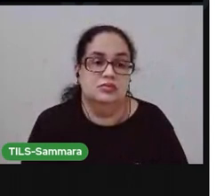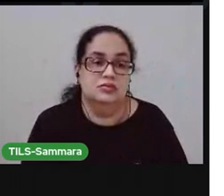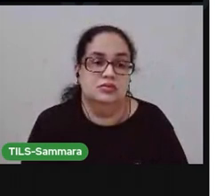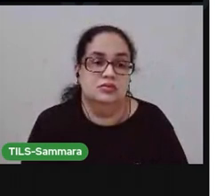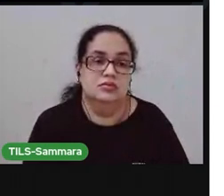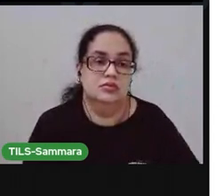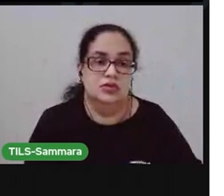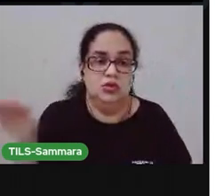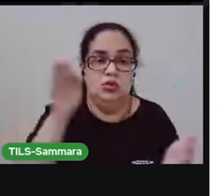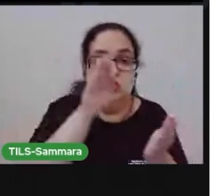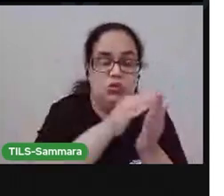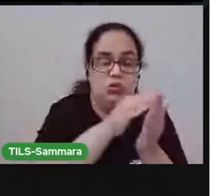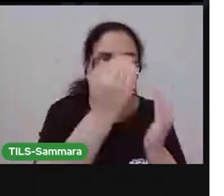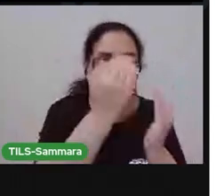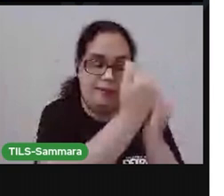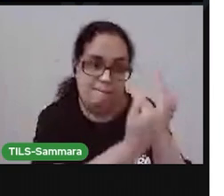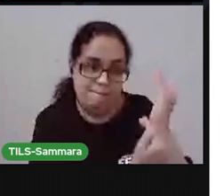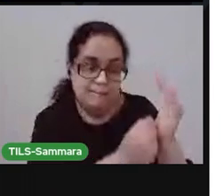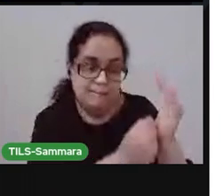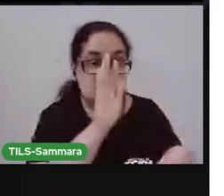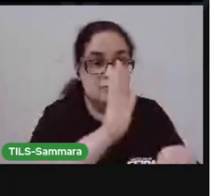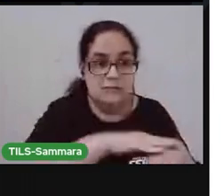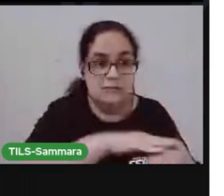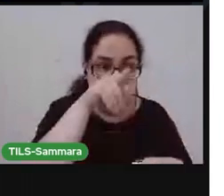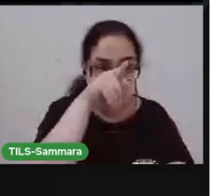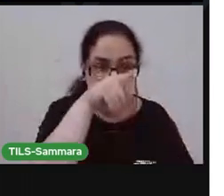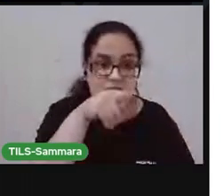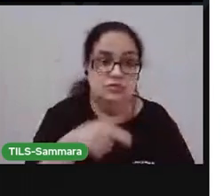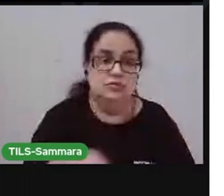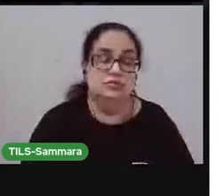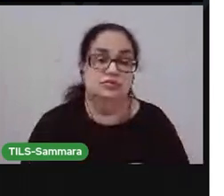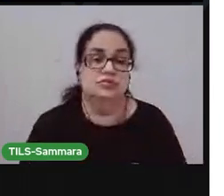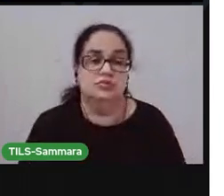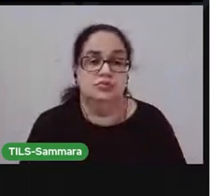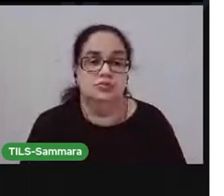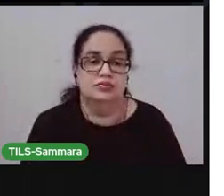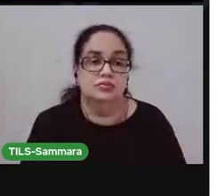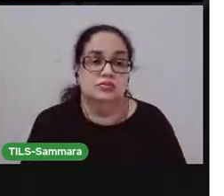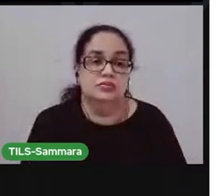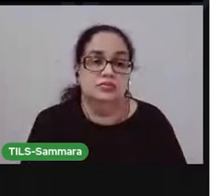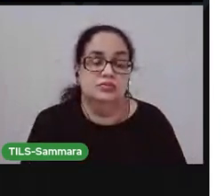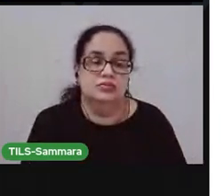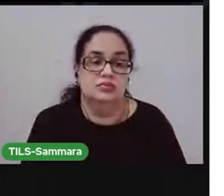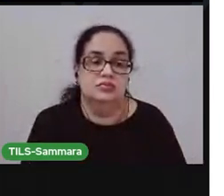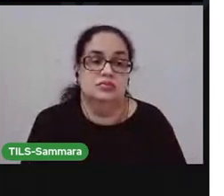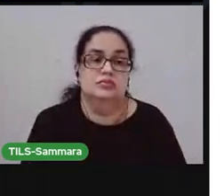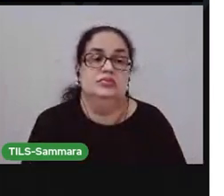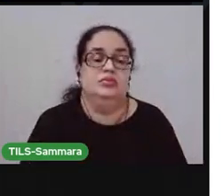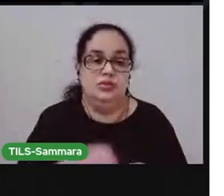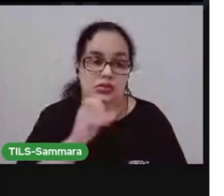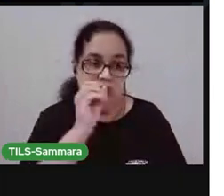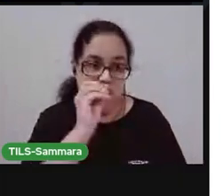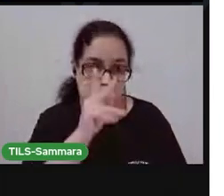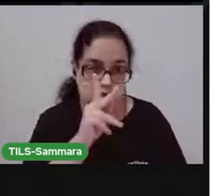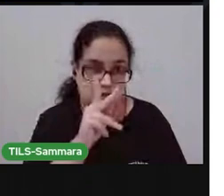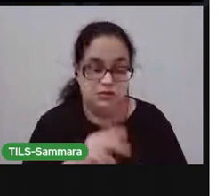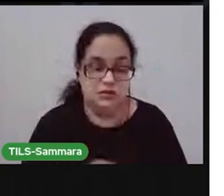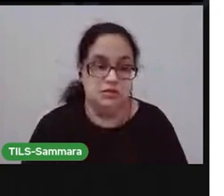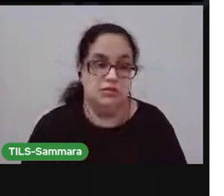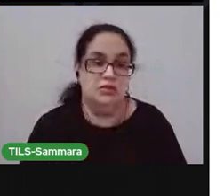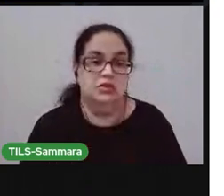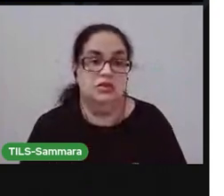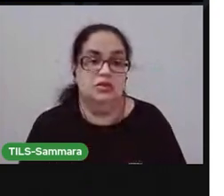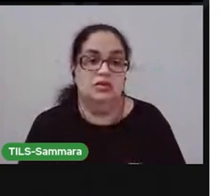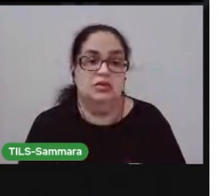Dobra ao meio. Mais uma vez. Pra ela ficar desse jeitinho. Ó. Ela tava